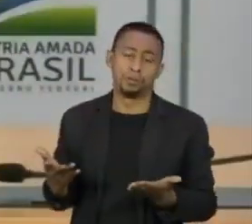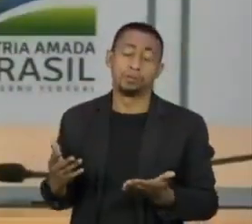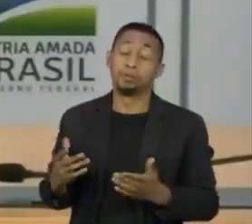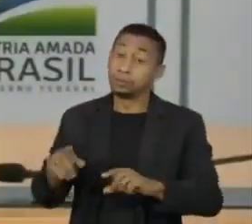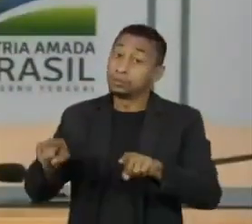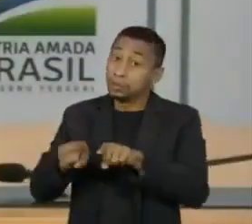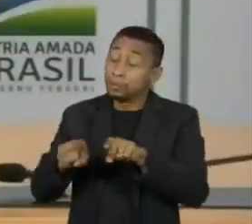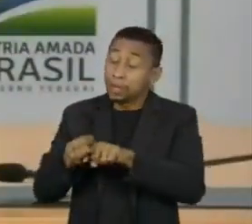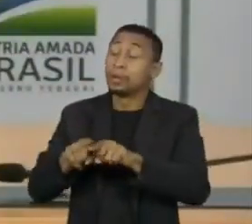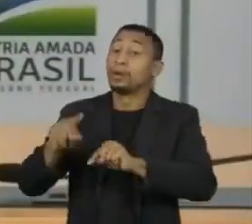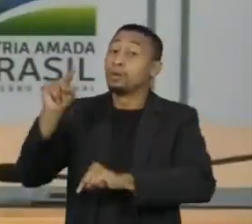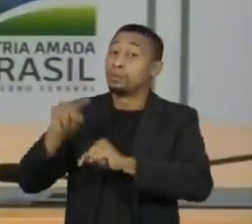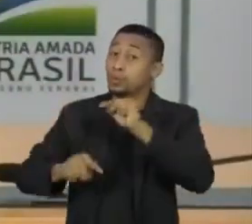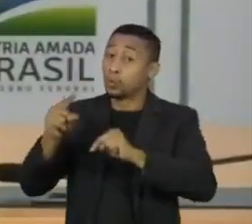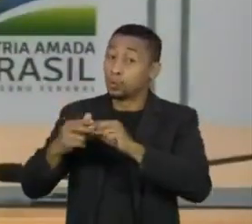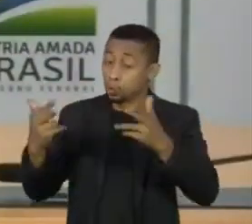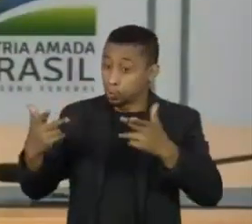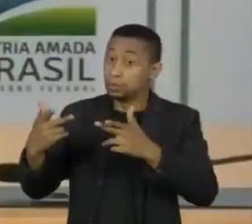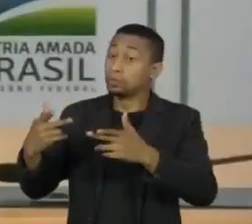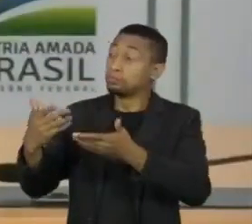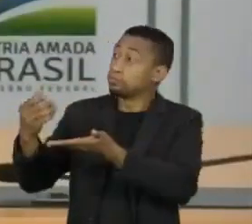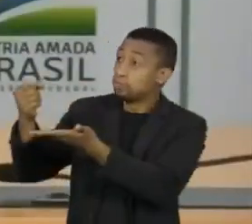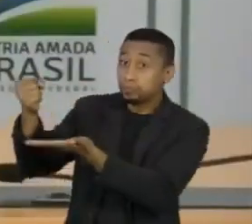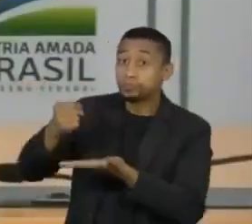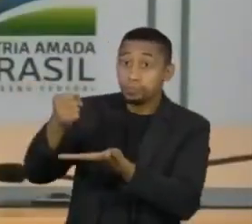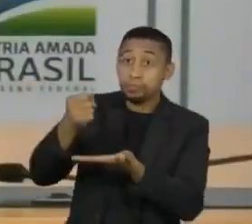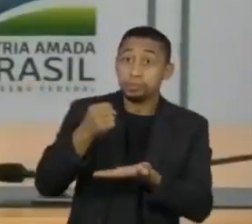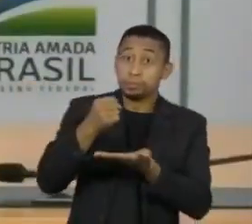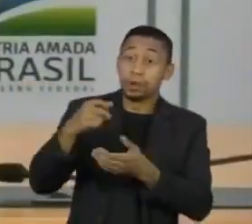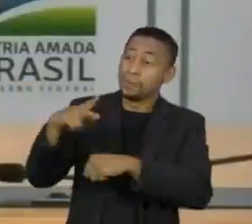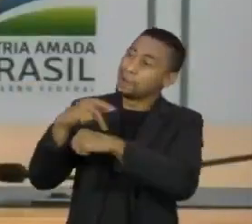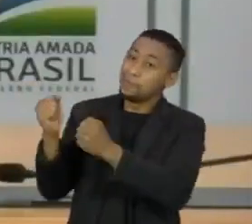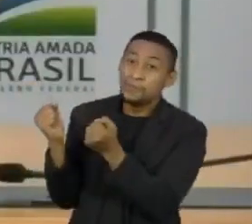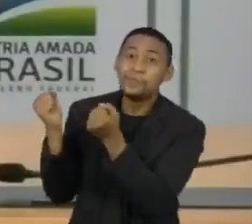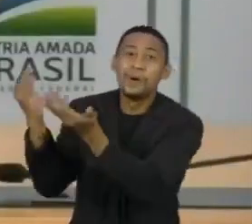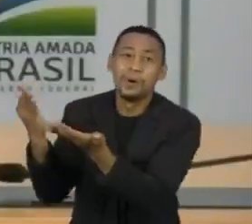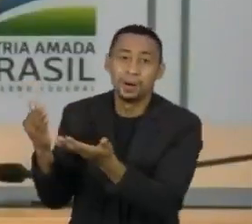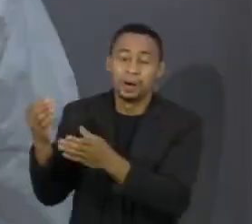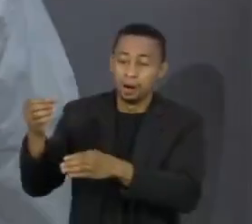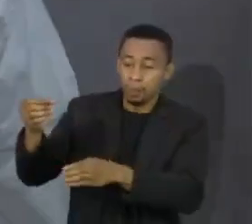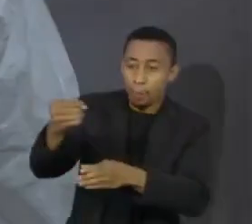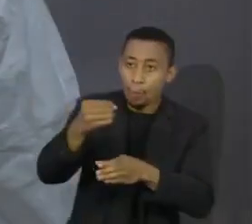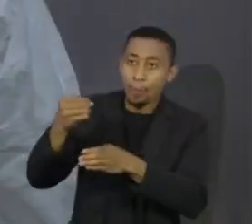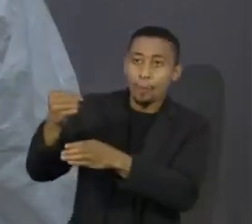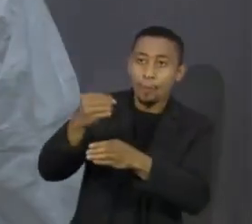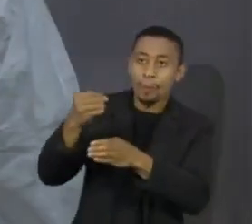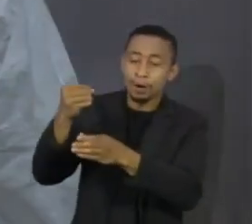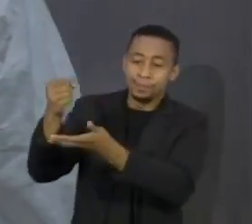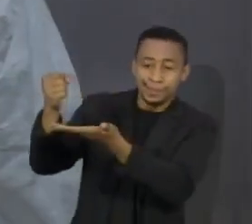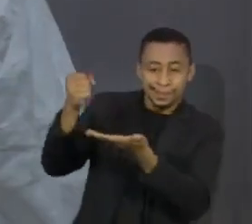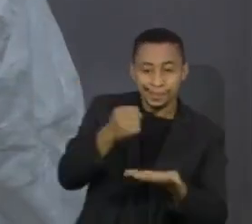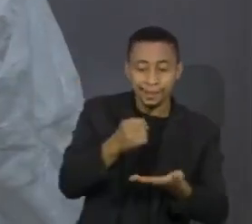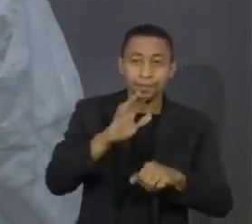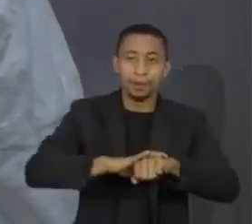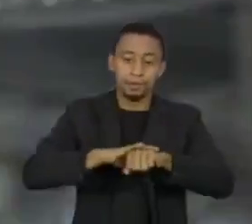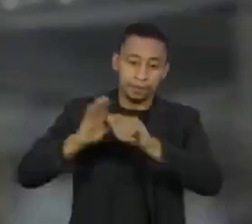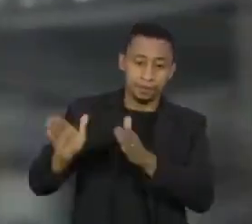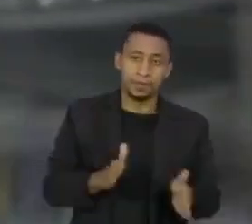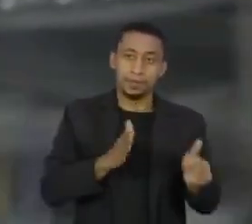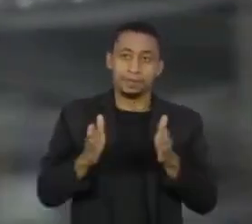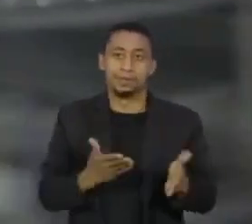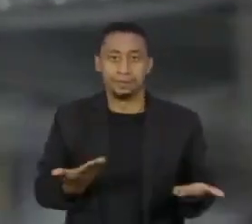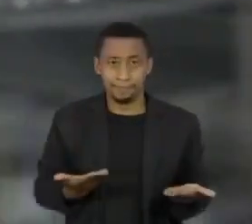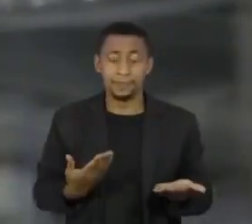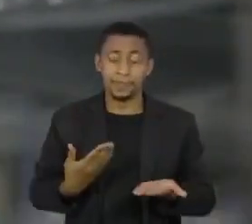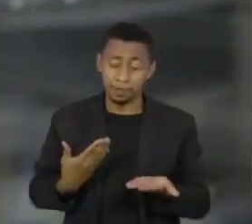que vêm de outros países. Há uma carência desses insumos. O governo brasileiro demorou para firmar